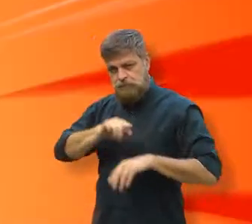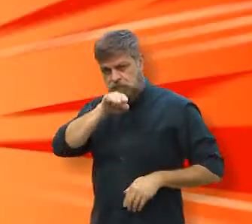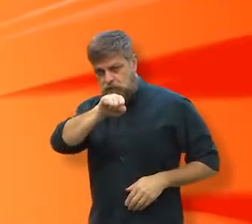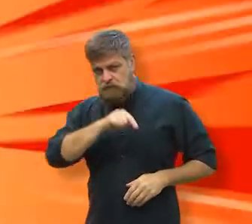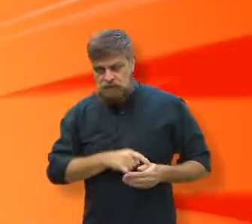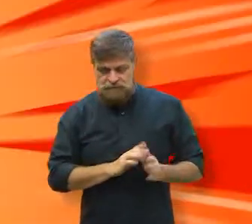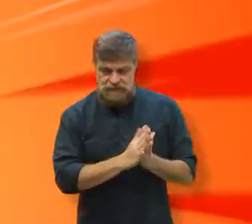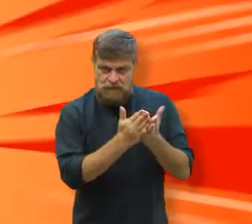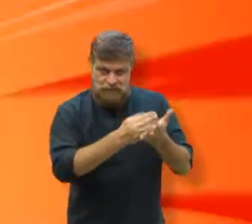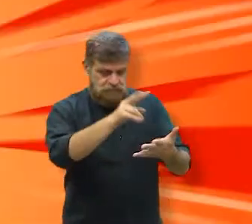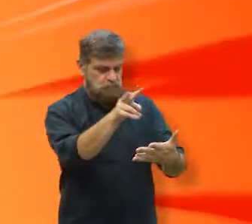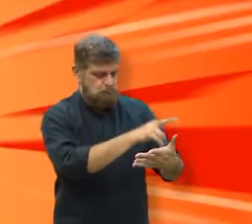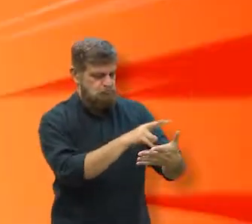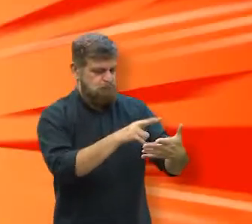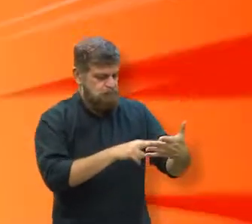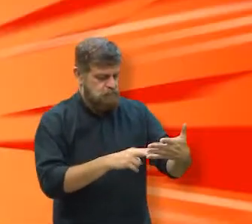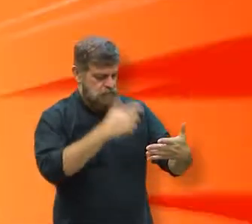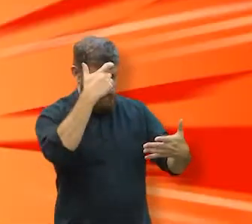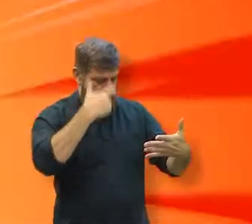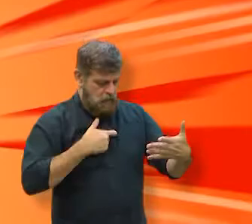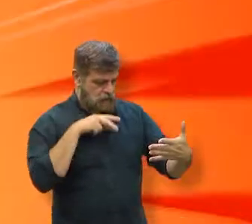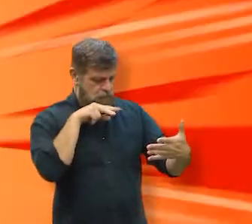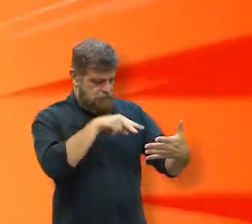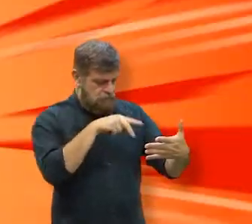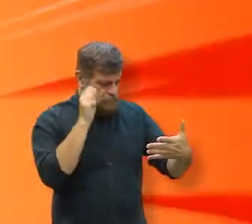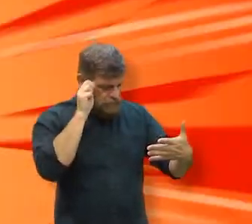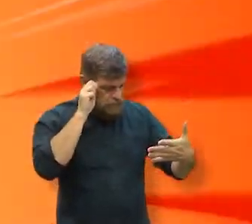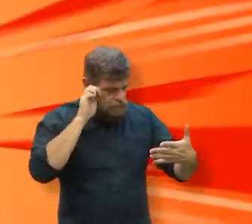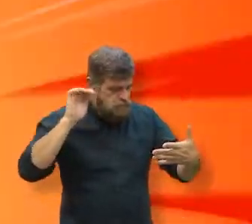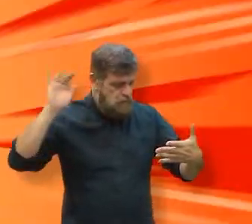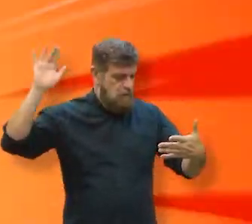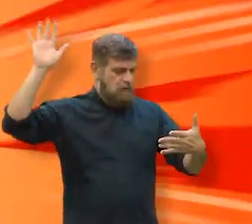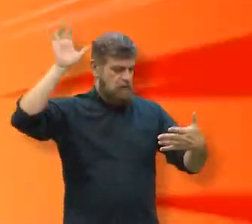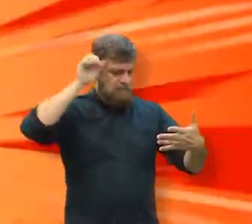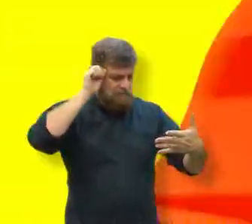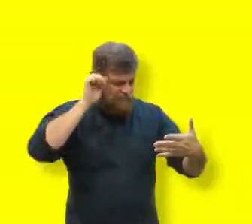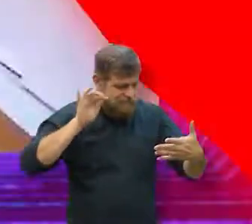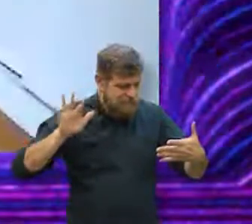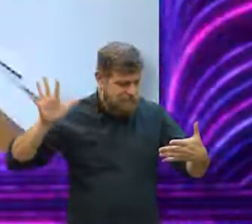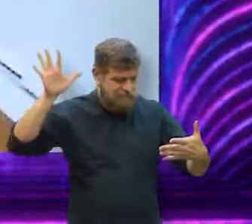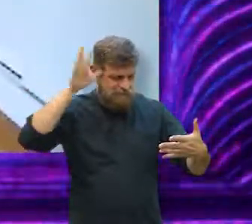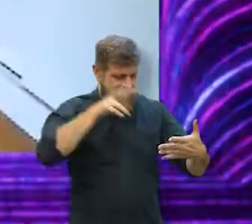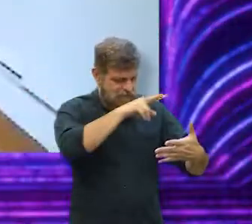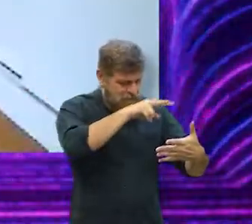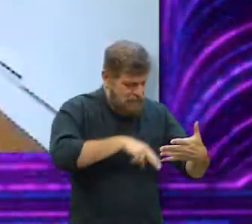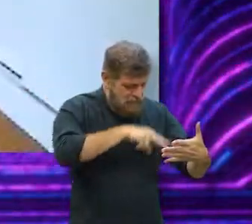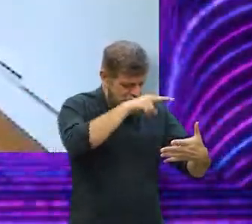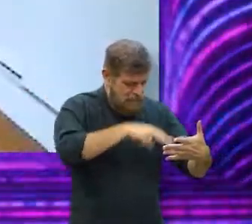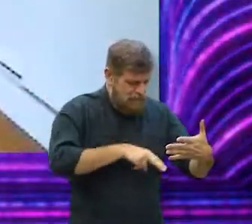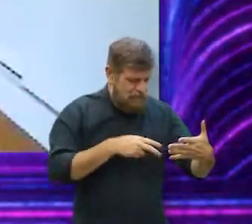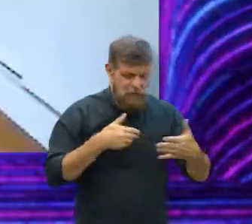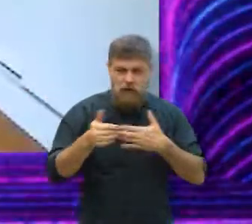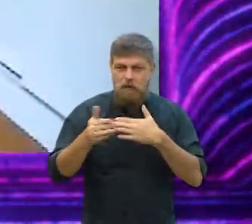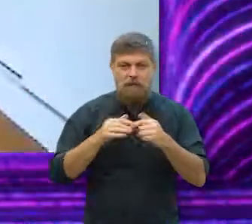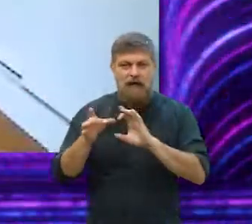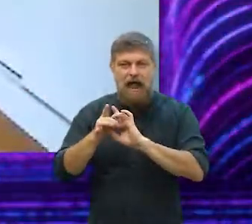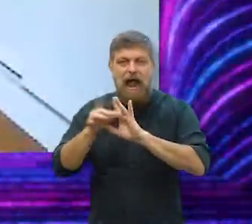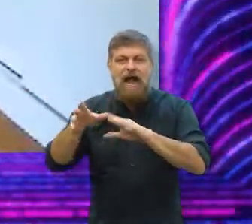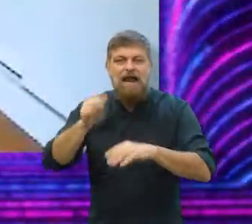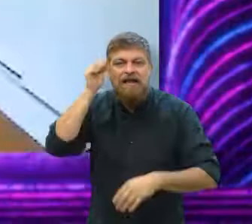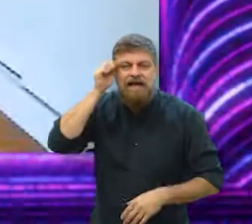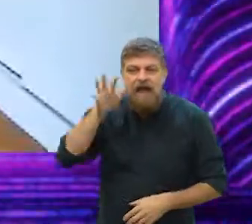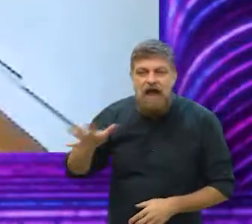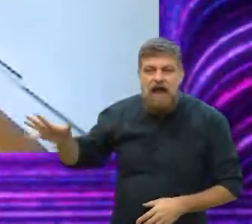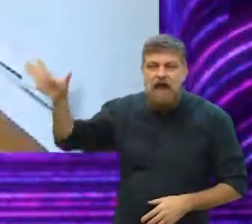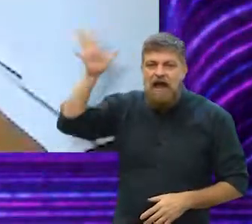quando você lê um livro, você está ali, você e o livro, você imagina a história do jeito que você quiser, isso é,